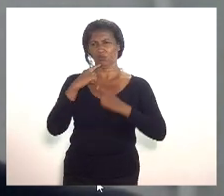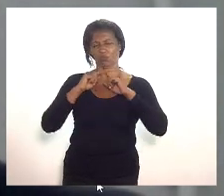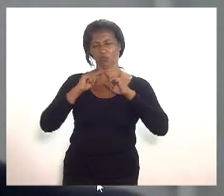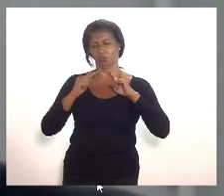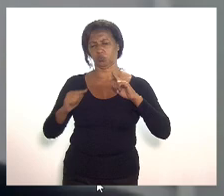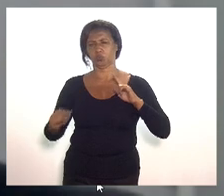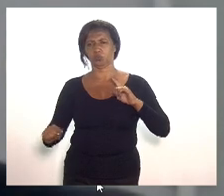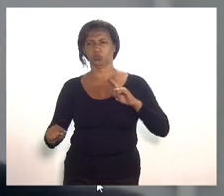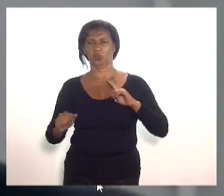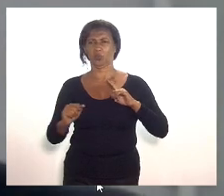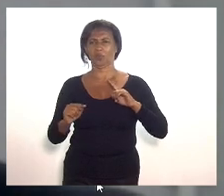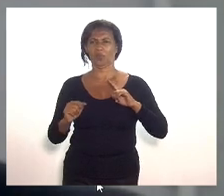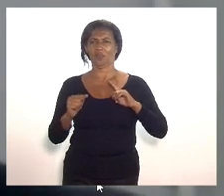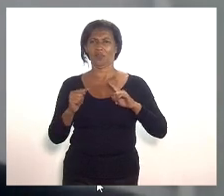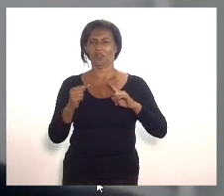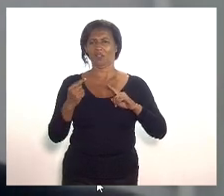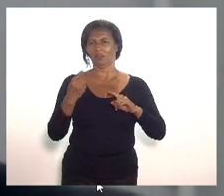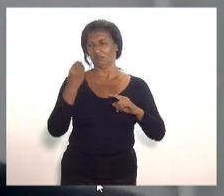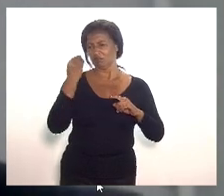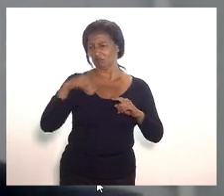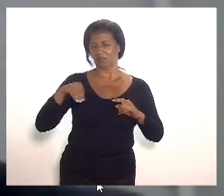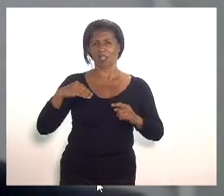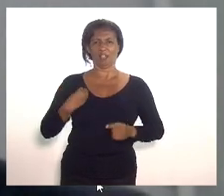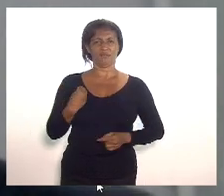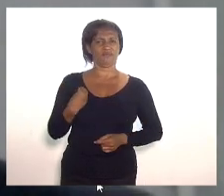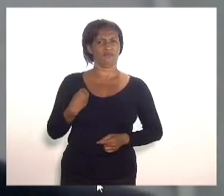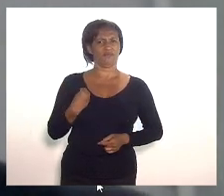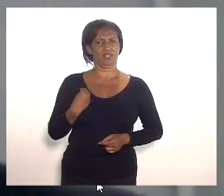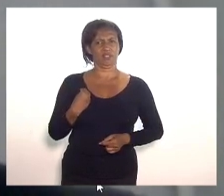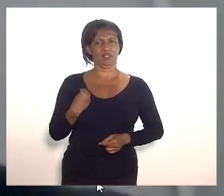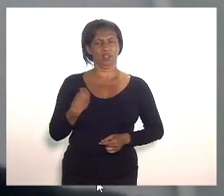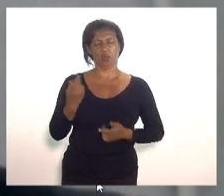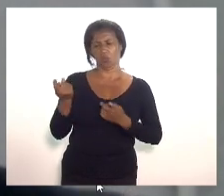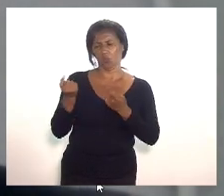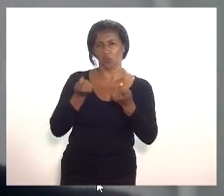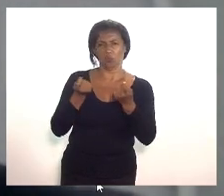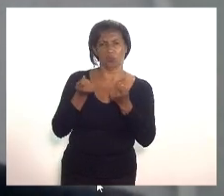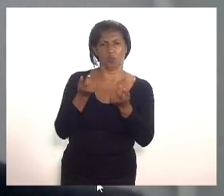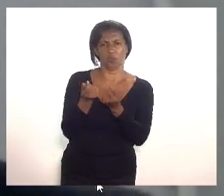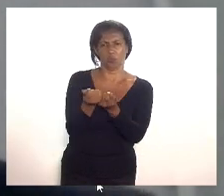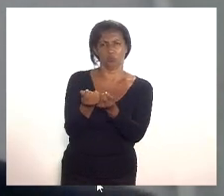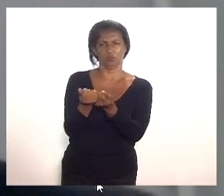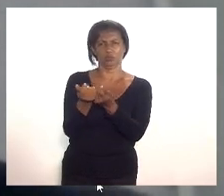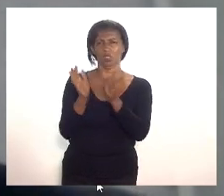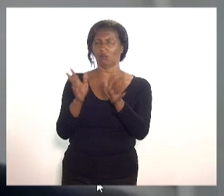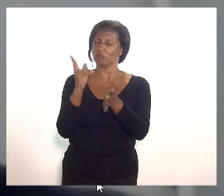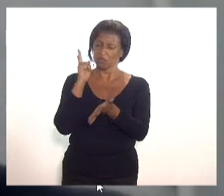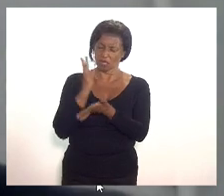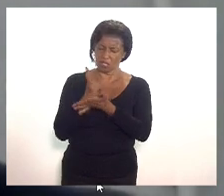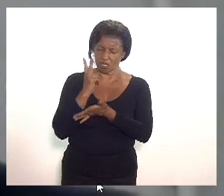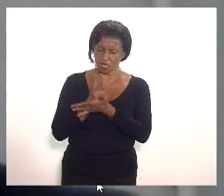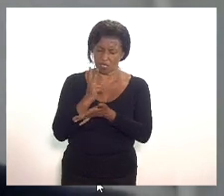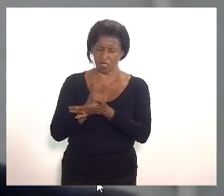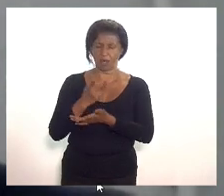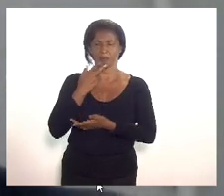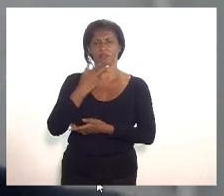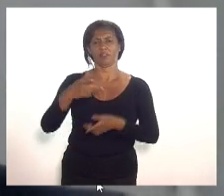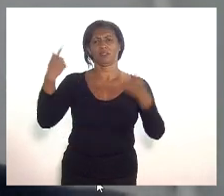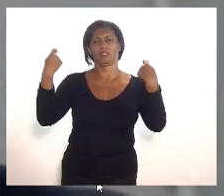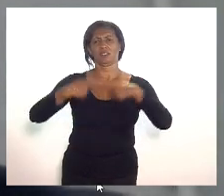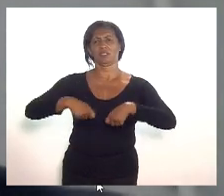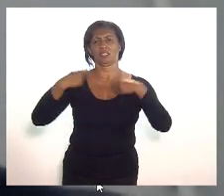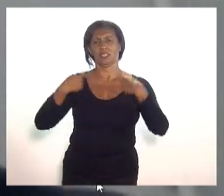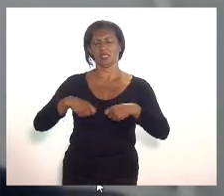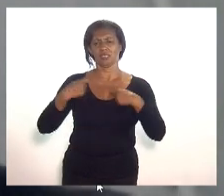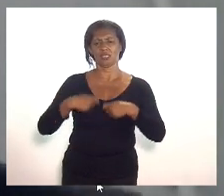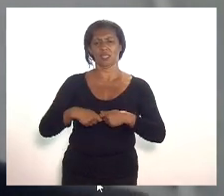desconsiderando a vida ou economia sempre falei na necessidade de buscar